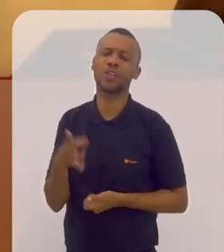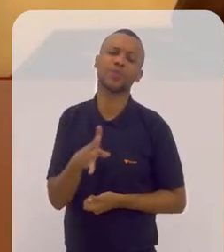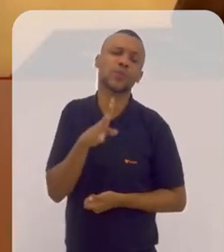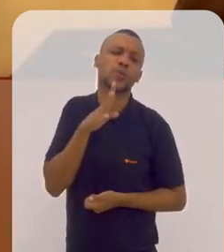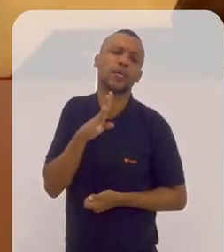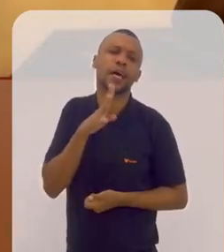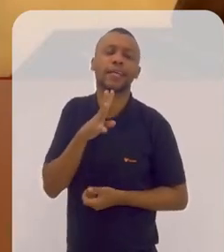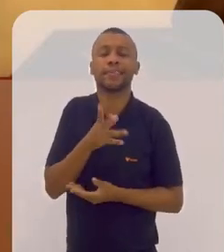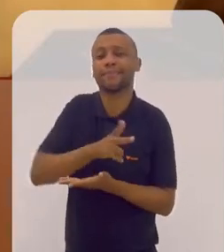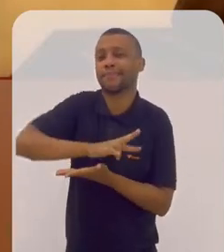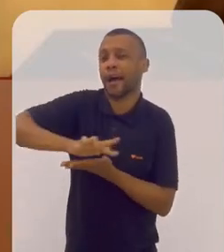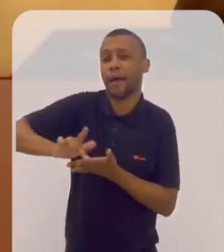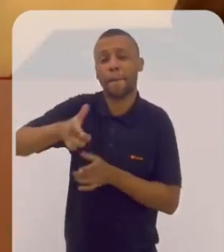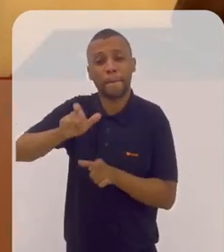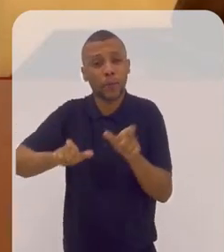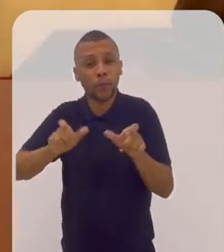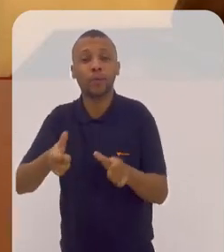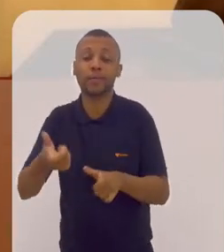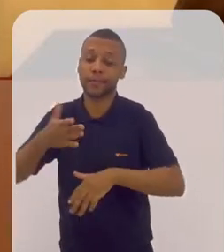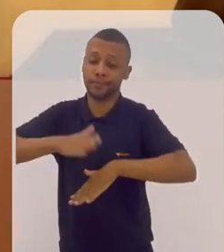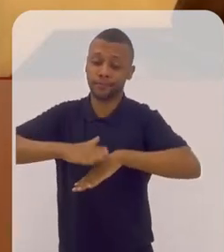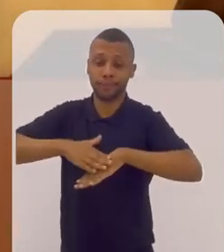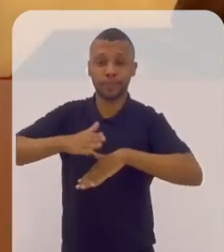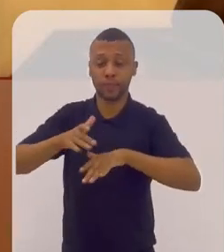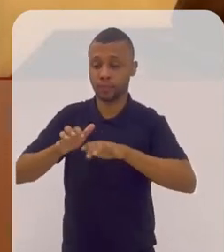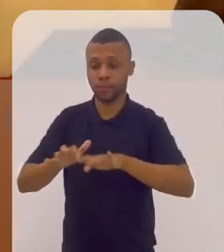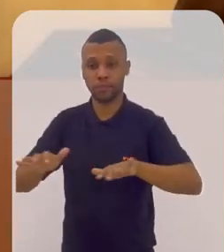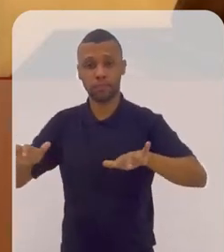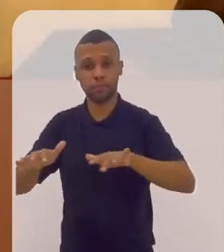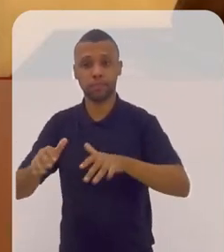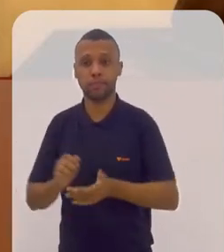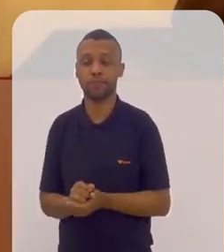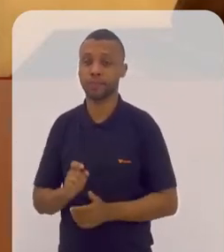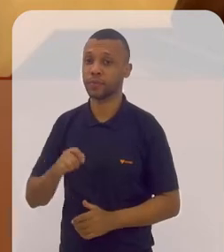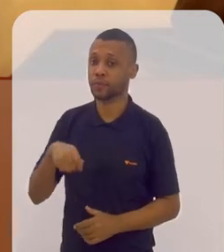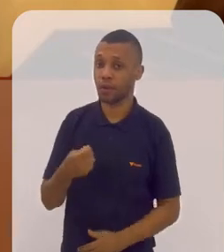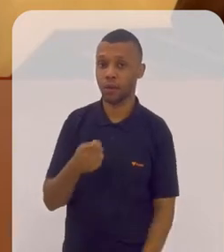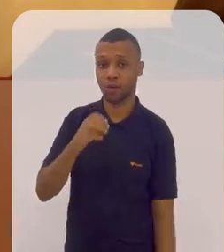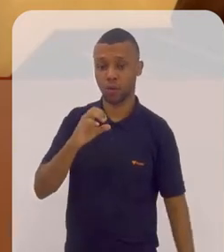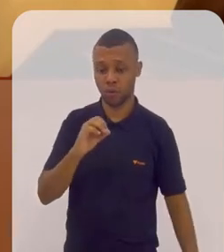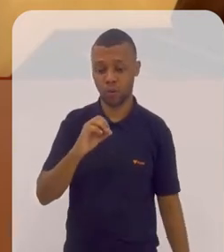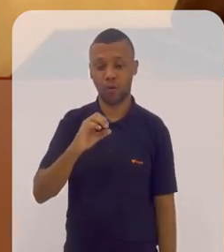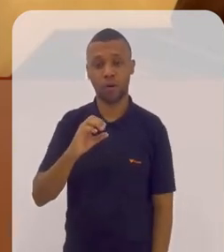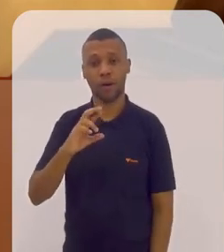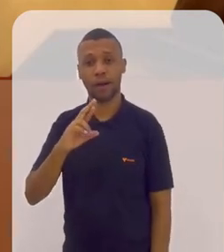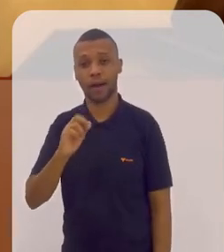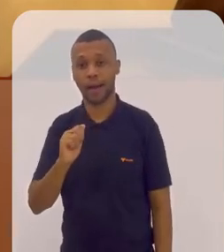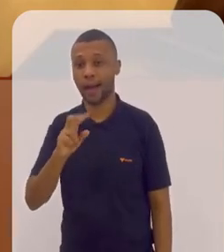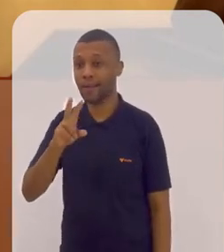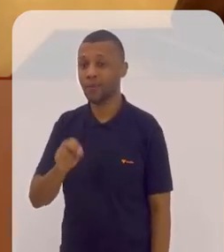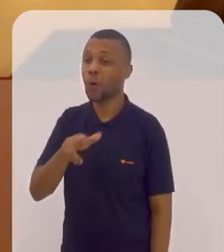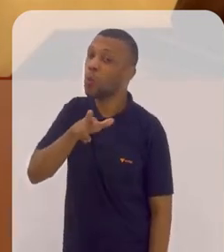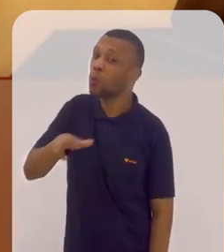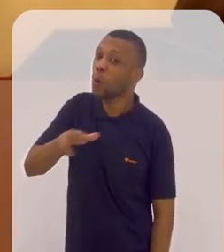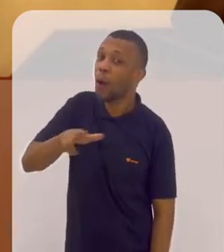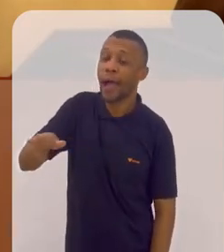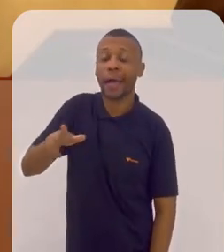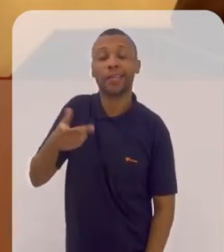conhece muitas pessoas que tocam piano, e o cravo não, não é assim tão